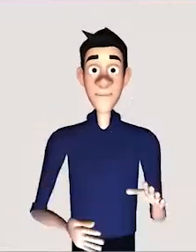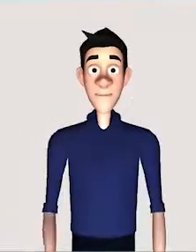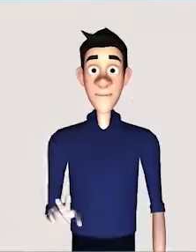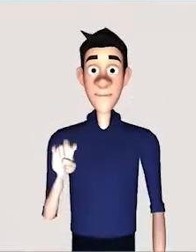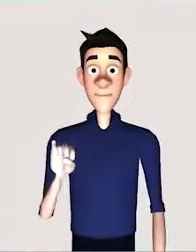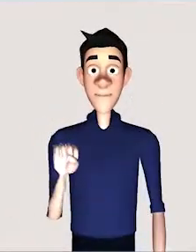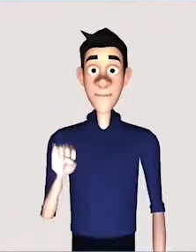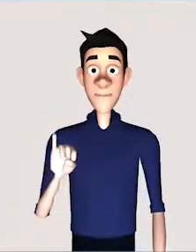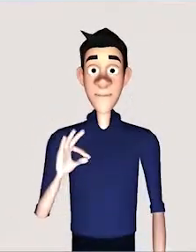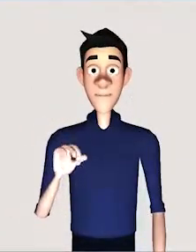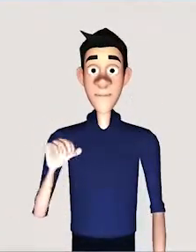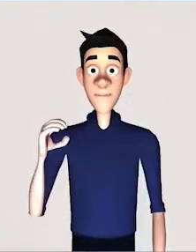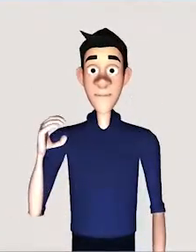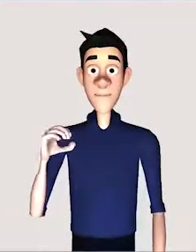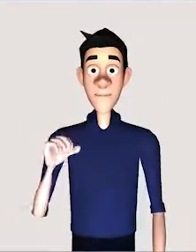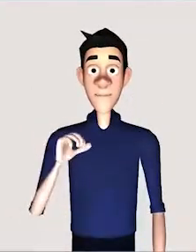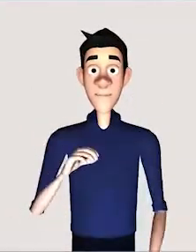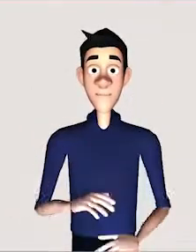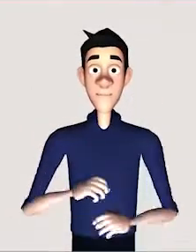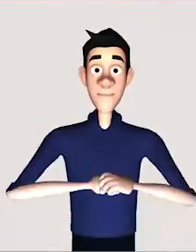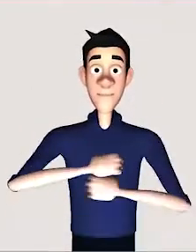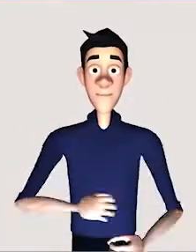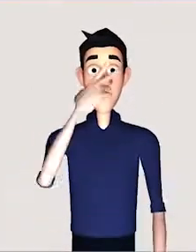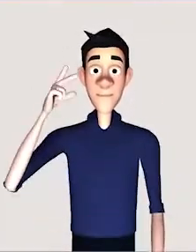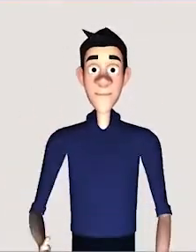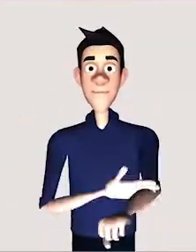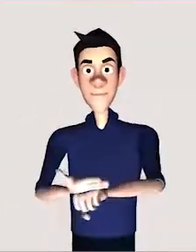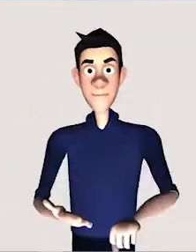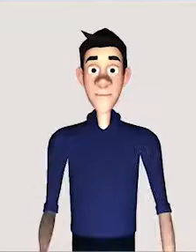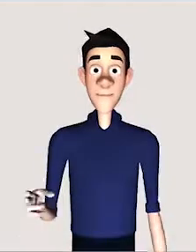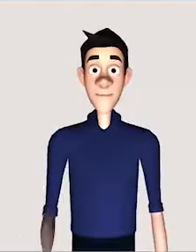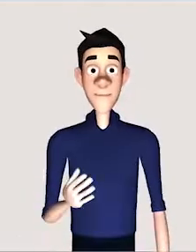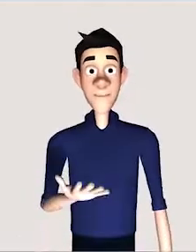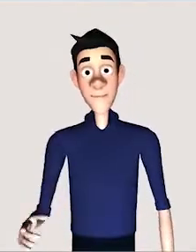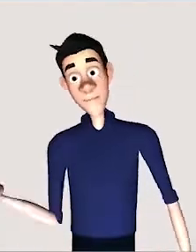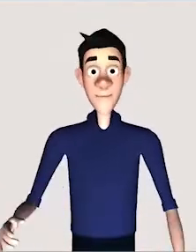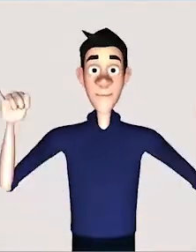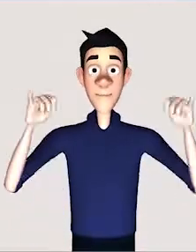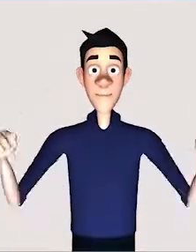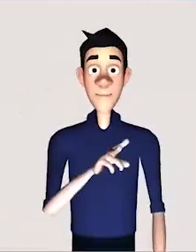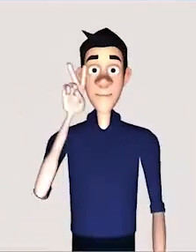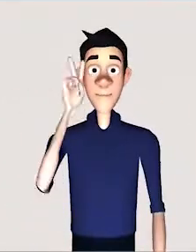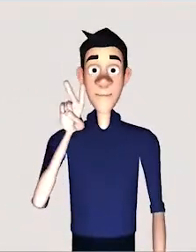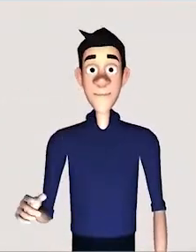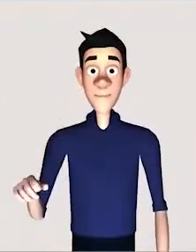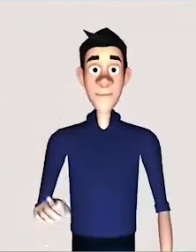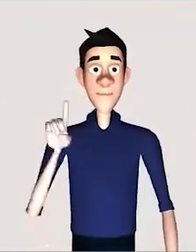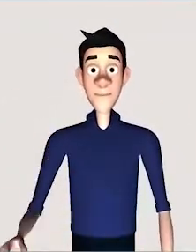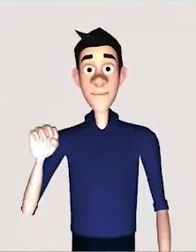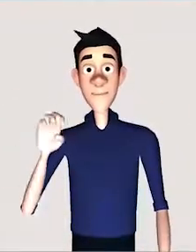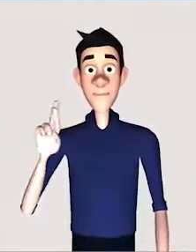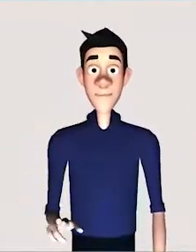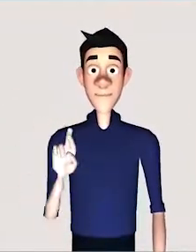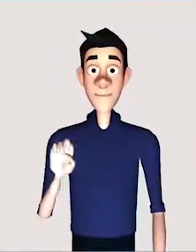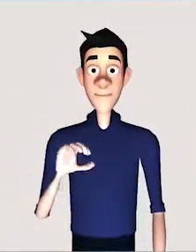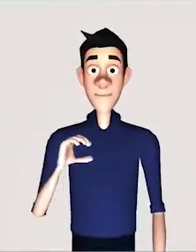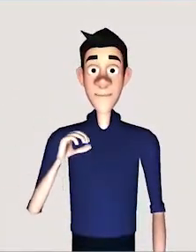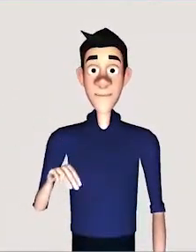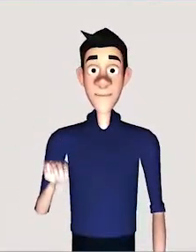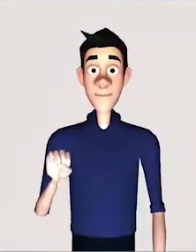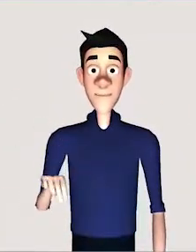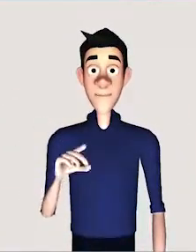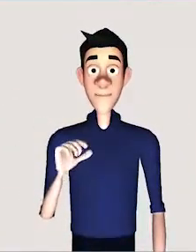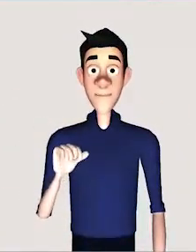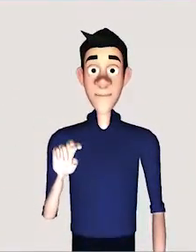lembrando que não é recomendável você usar o número puro e absoluto, o número simples,